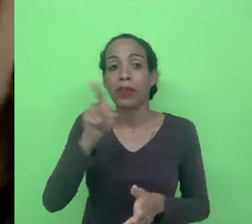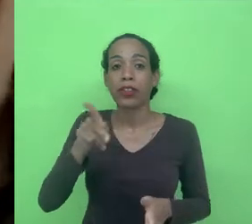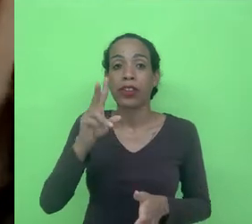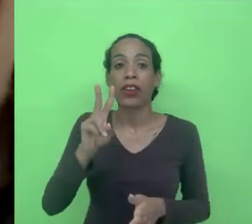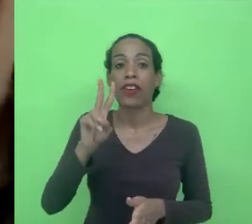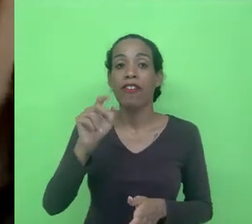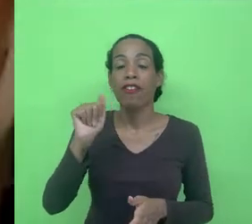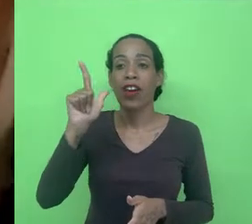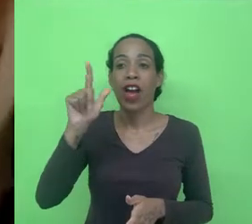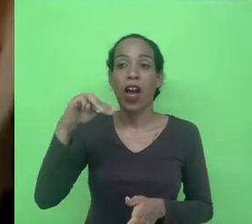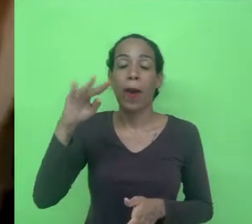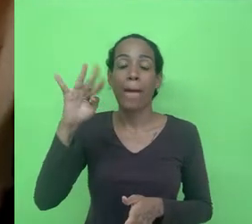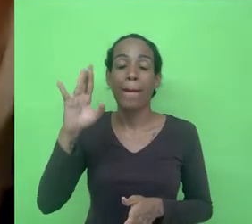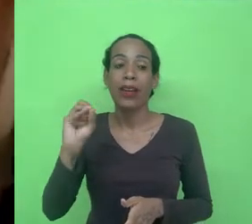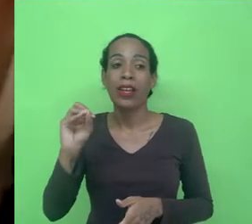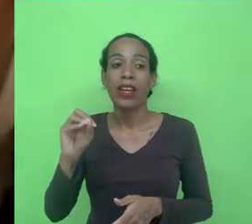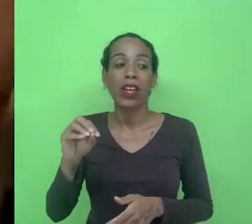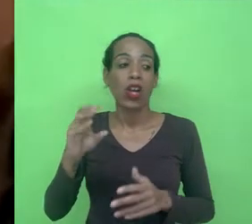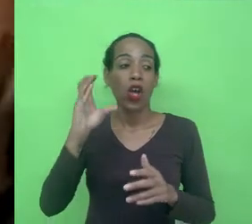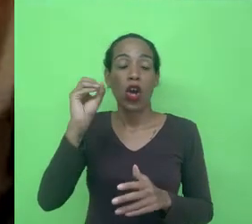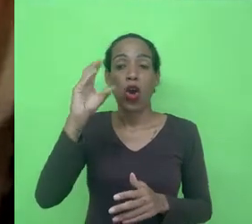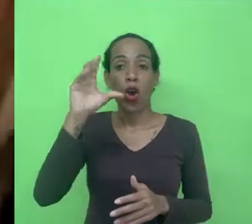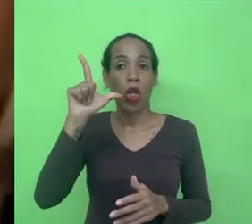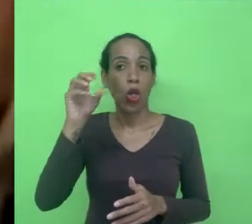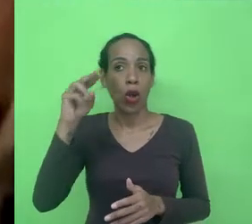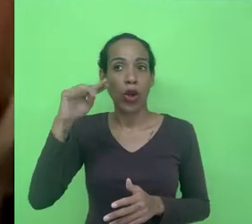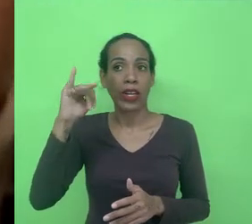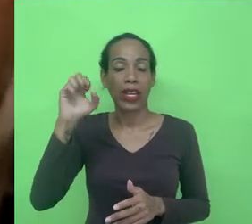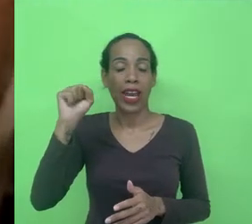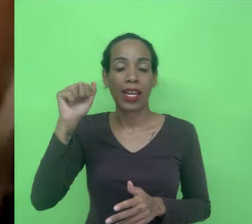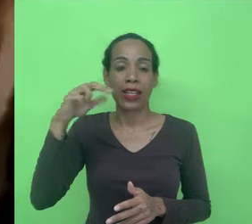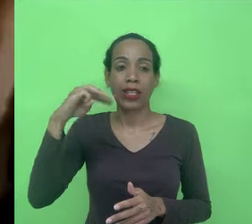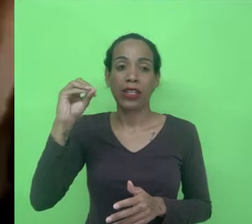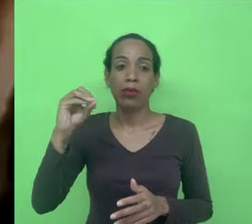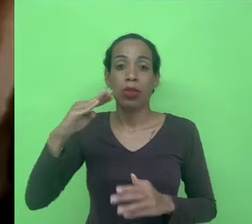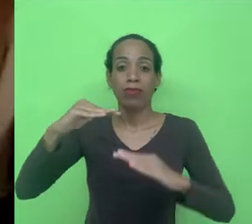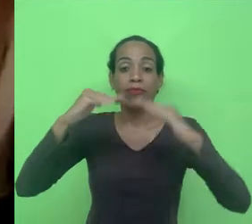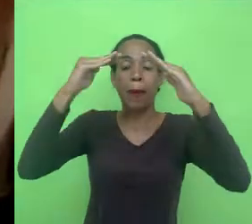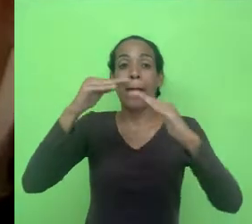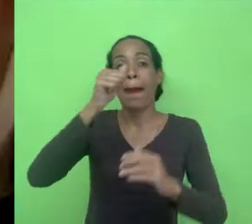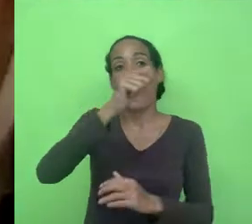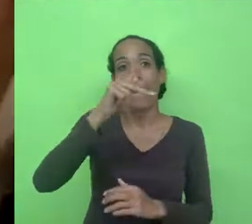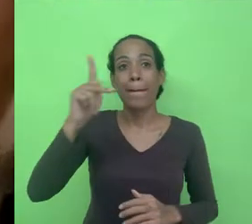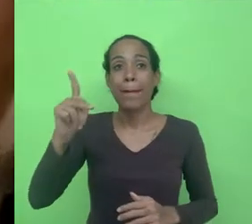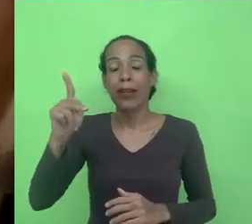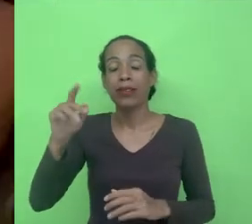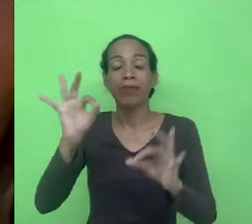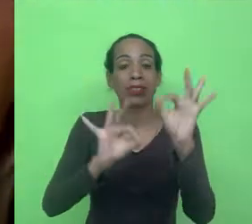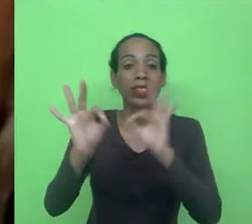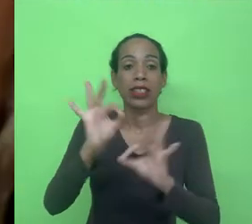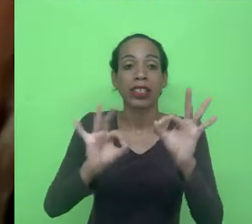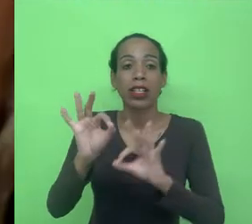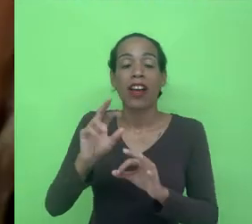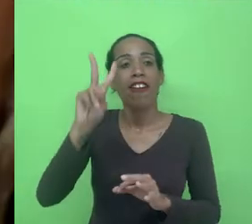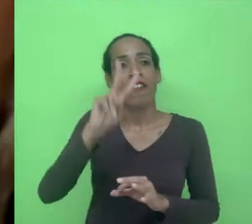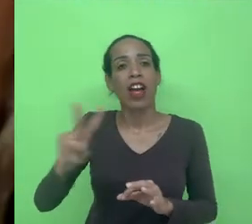tatificação colonialismo de dados soberania de dados plataformas autogeridas valores públicos